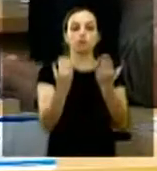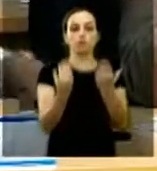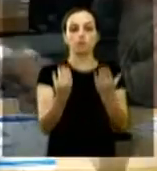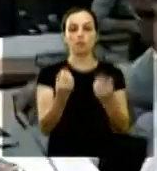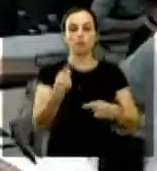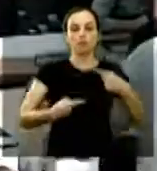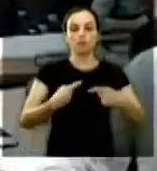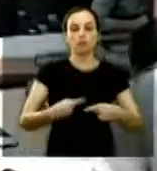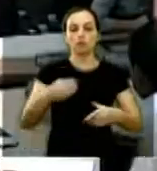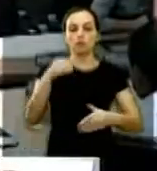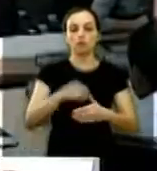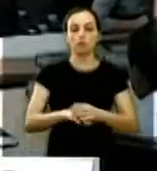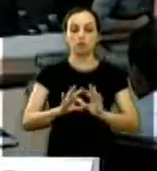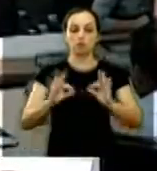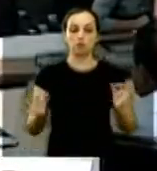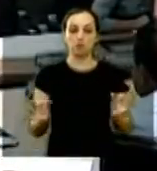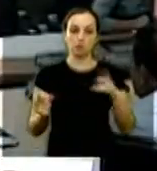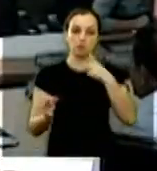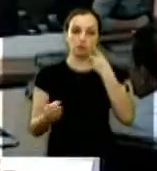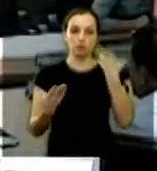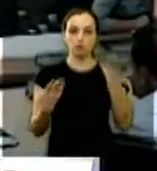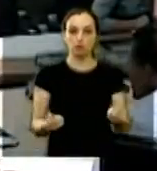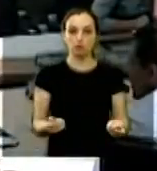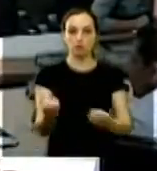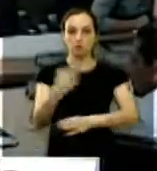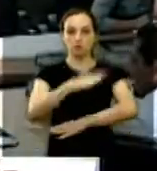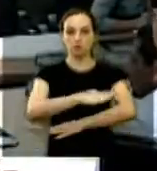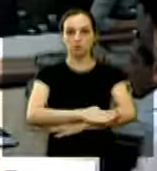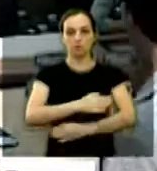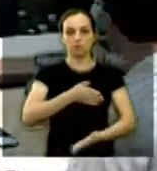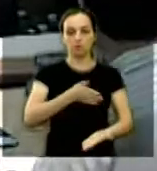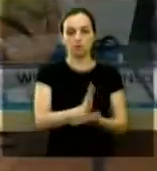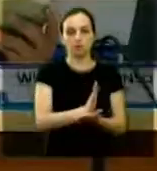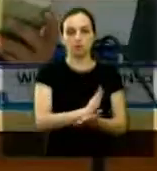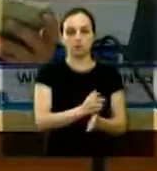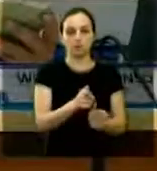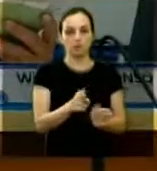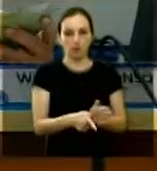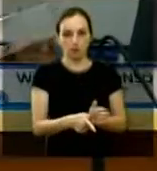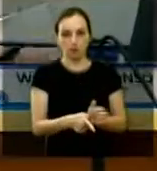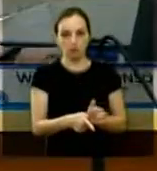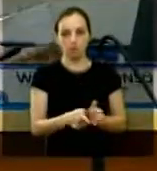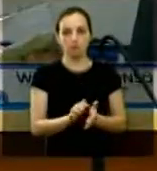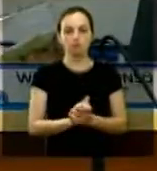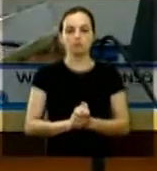simbólica os senhores vereadores forem favoráveis à matéria permaneçam como estão aprovado item número 7